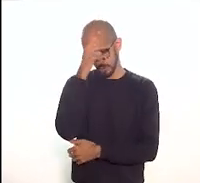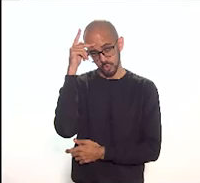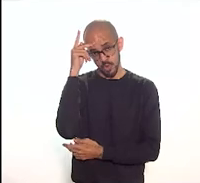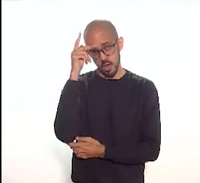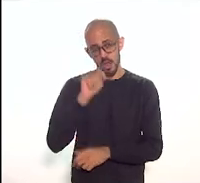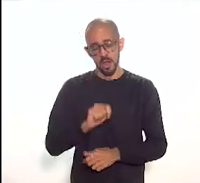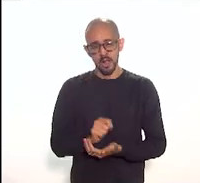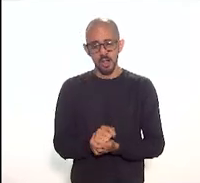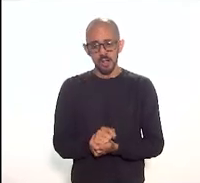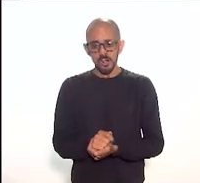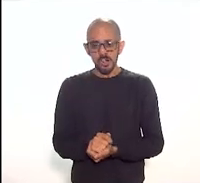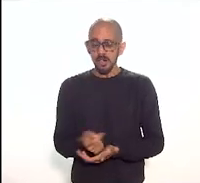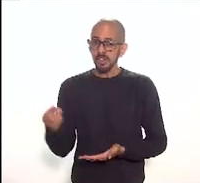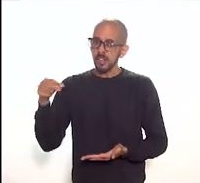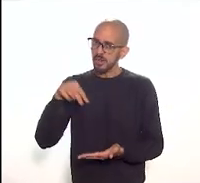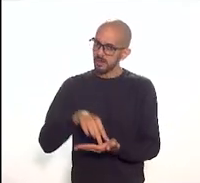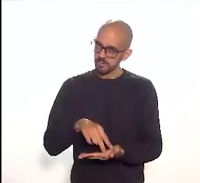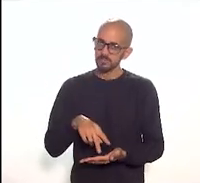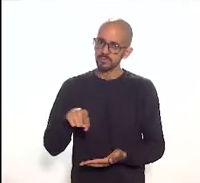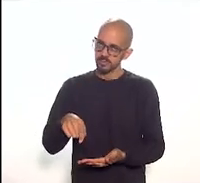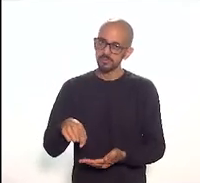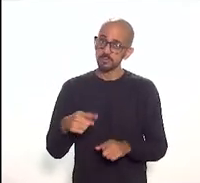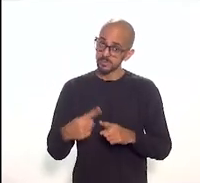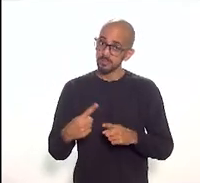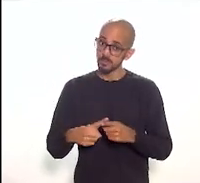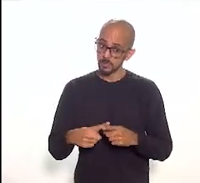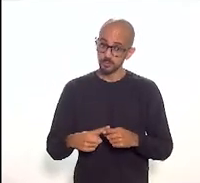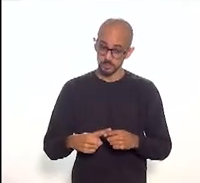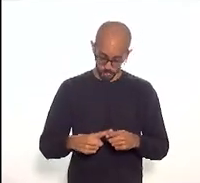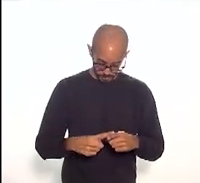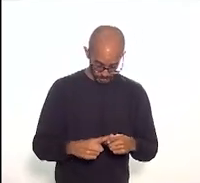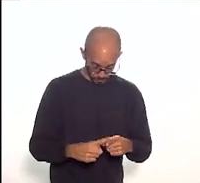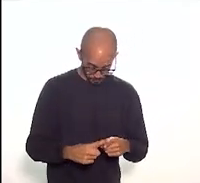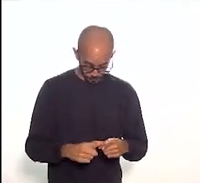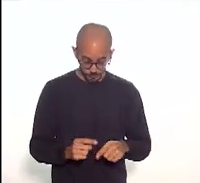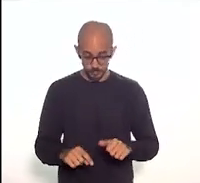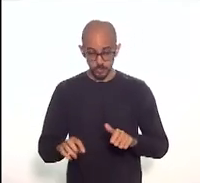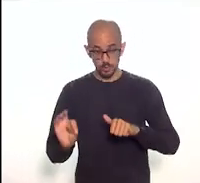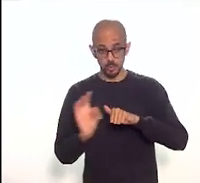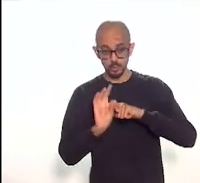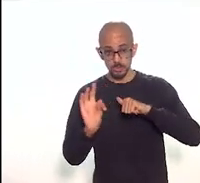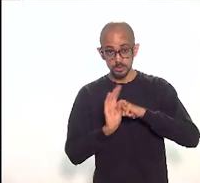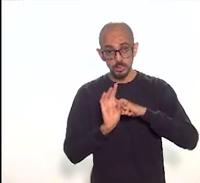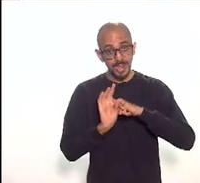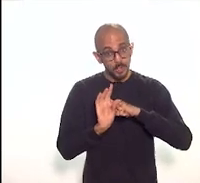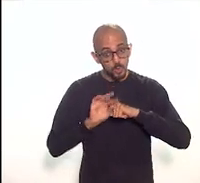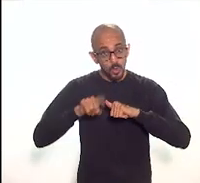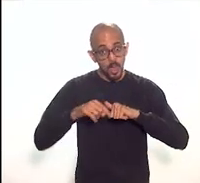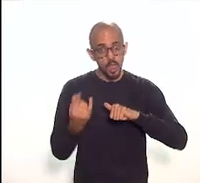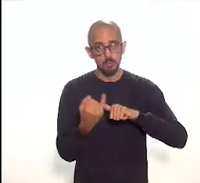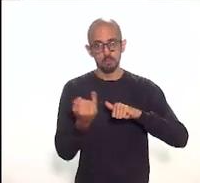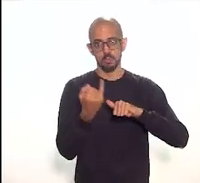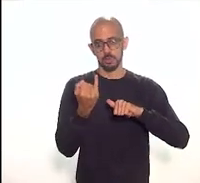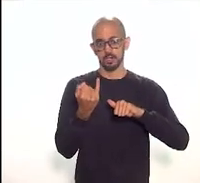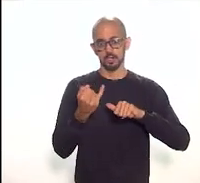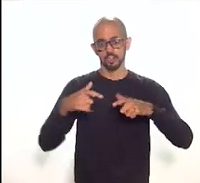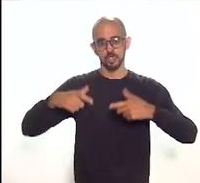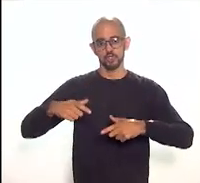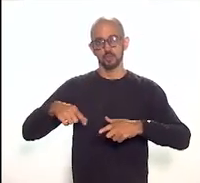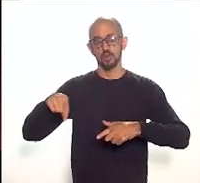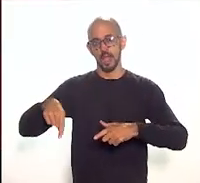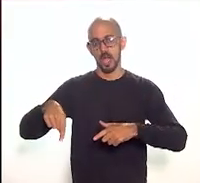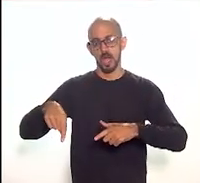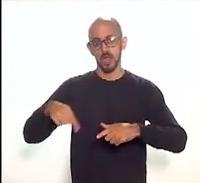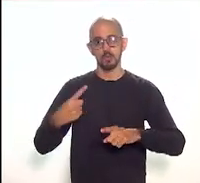nesse comitê gestor pois a área técnica é importante nesse espaço de decisões muitas